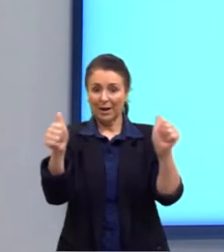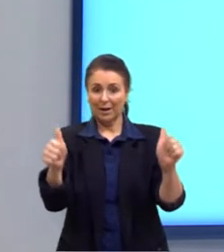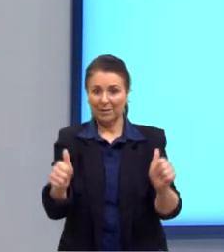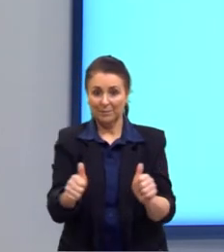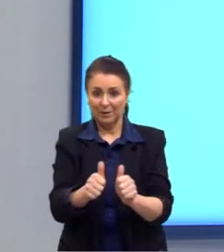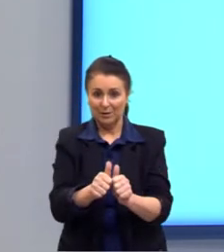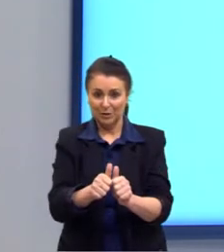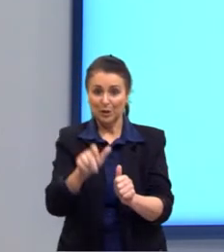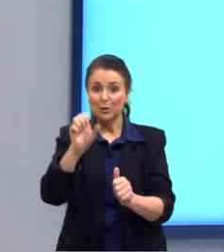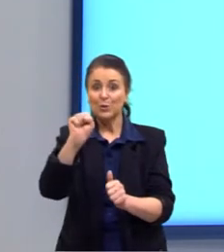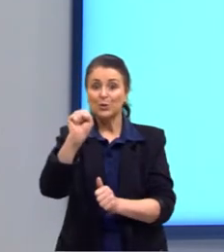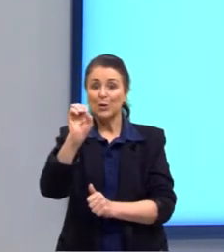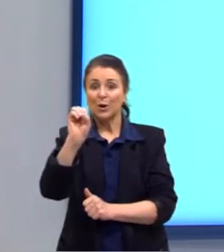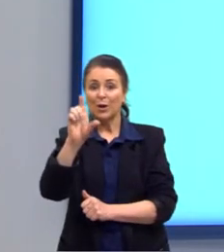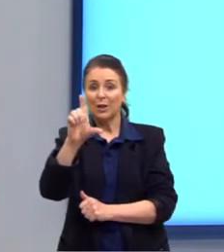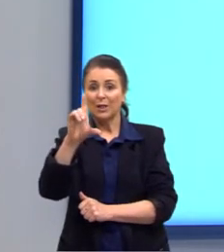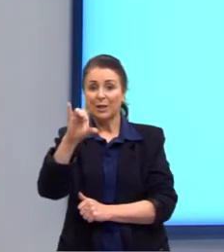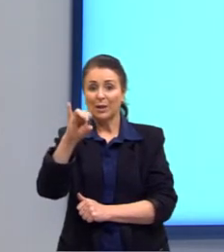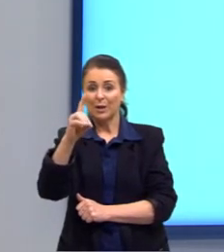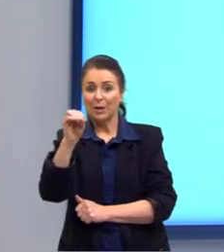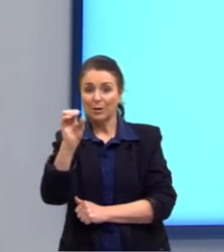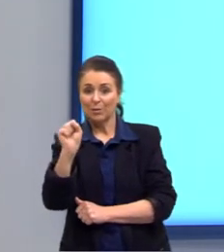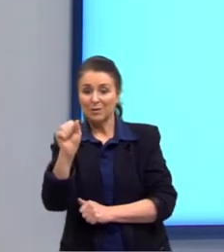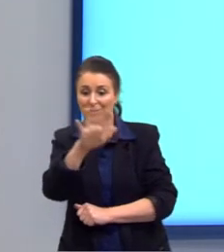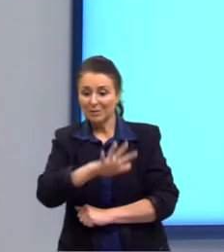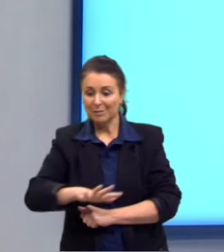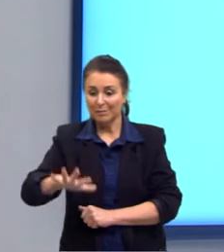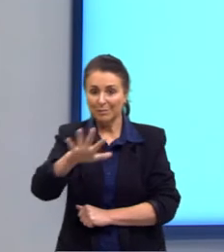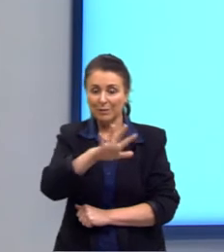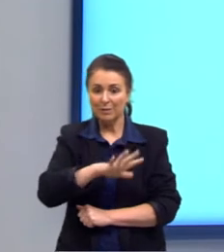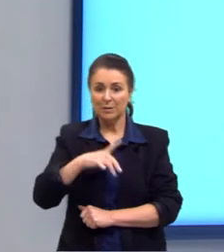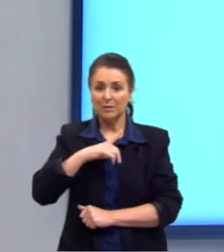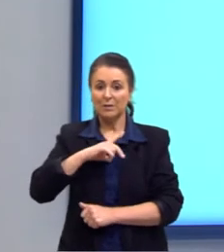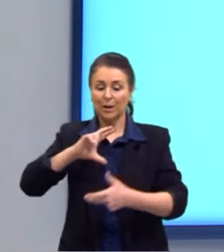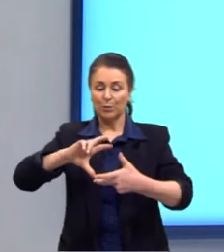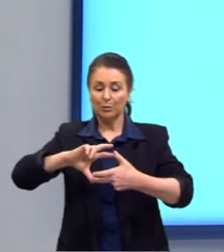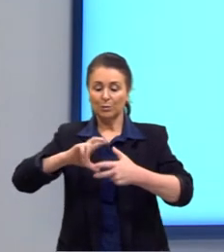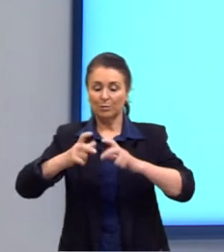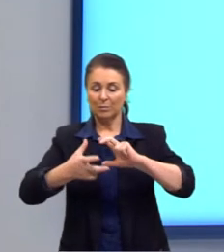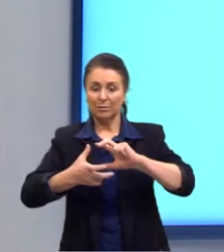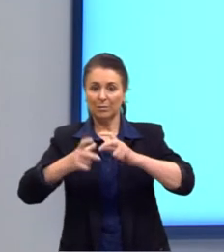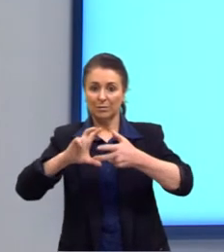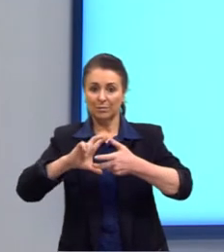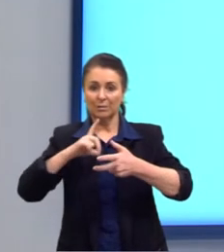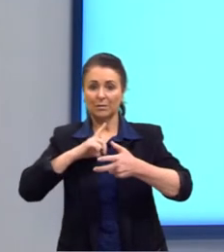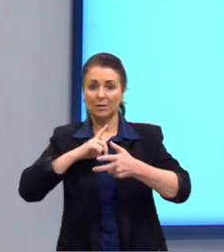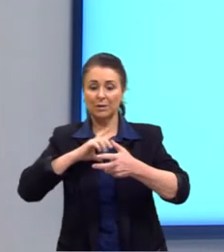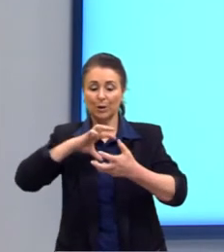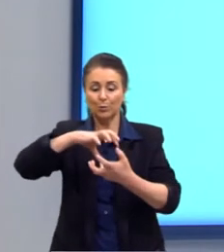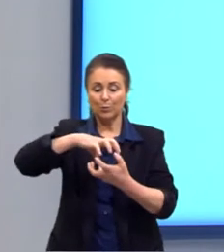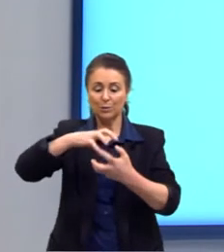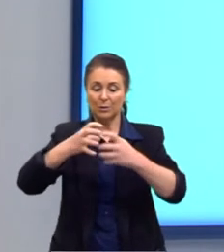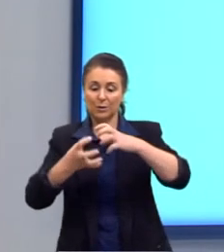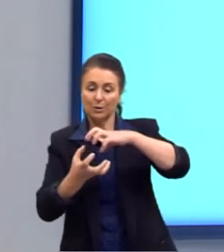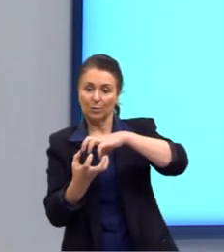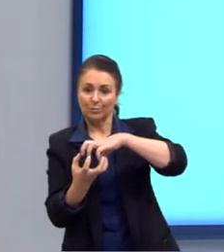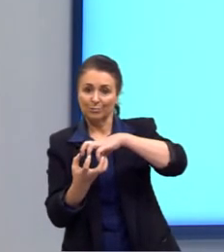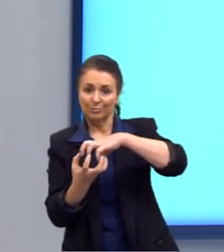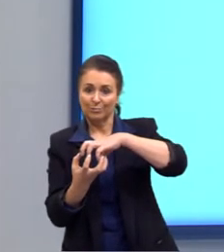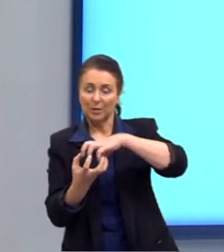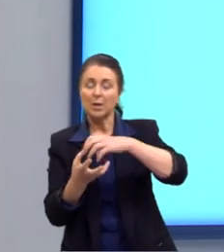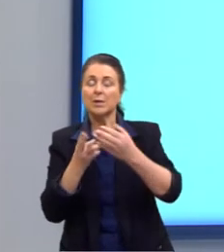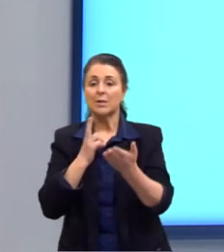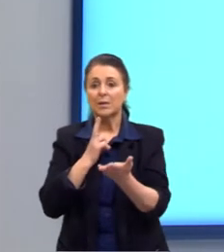espaciais. Entre eles, nós temos, então, os poliedros e os corpos redondos. Então,